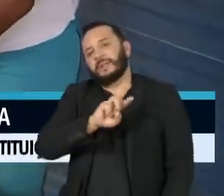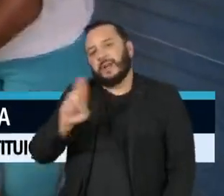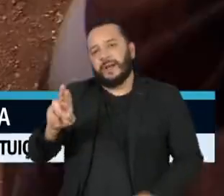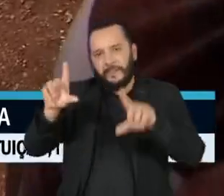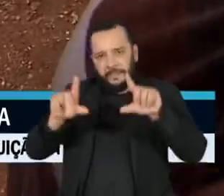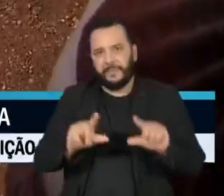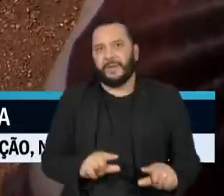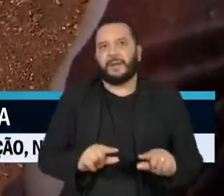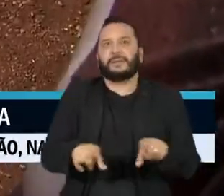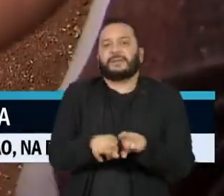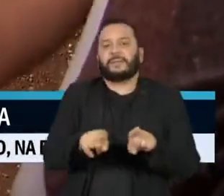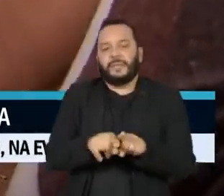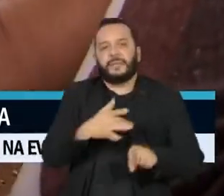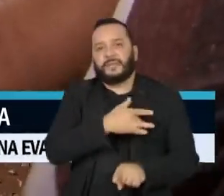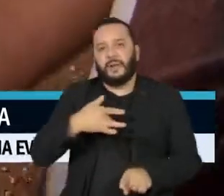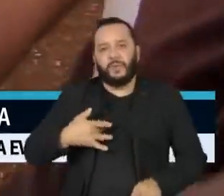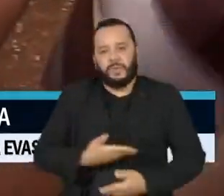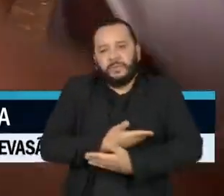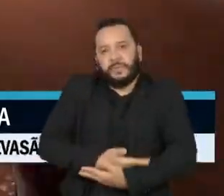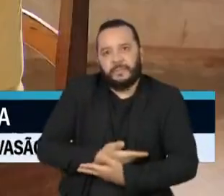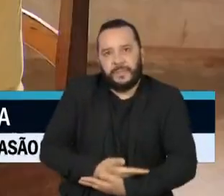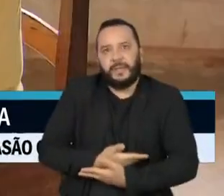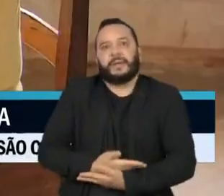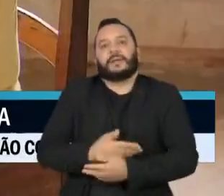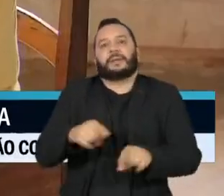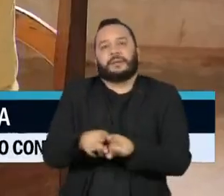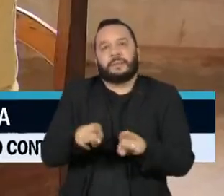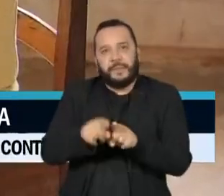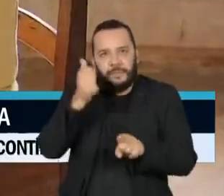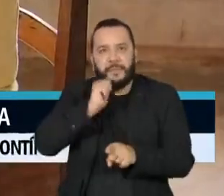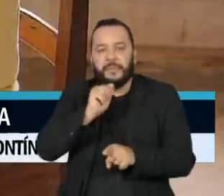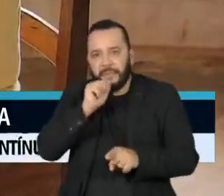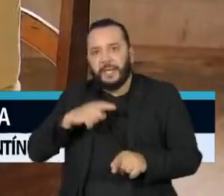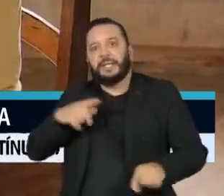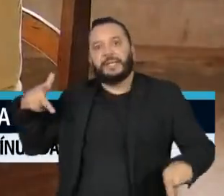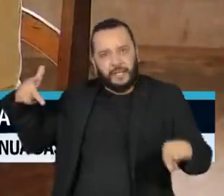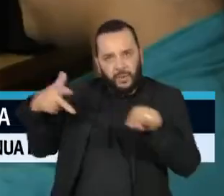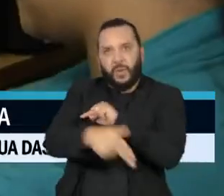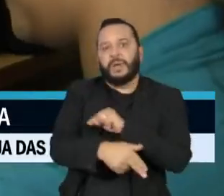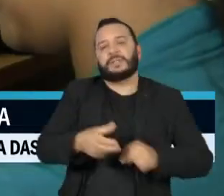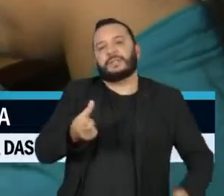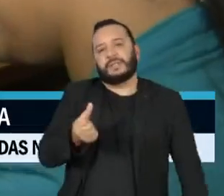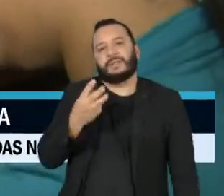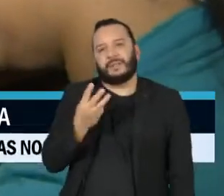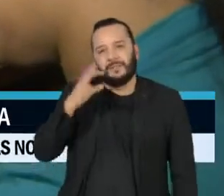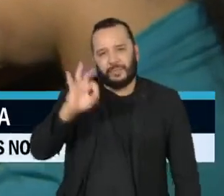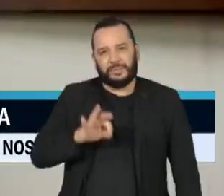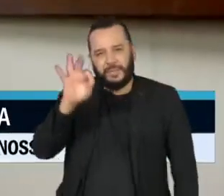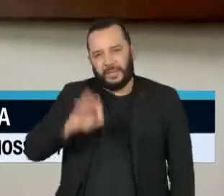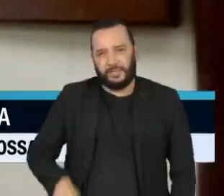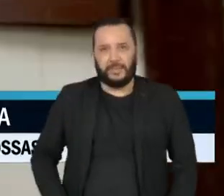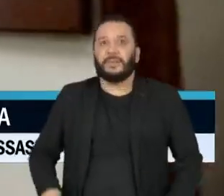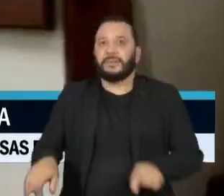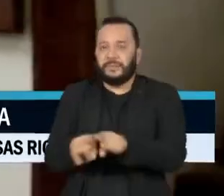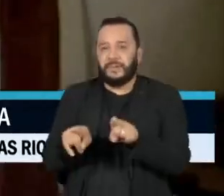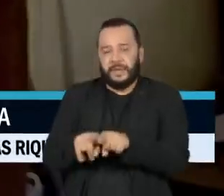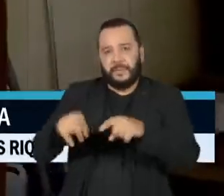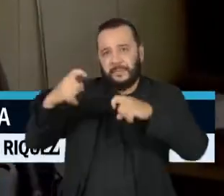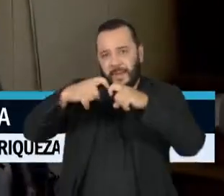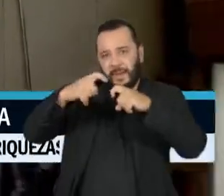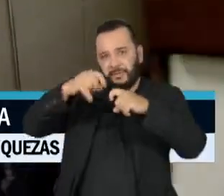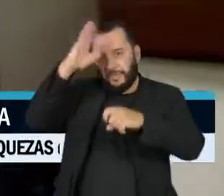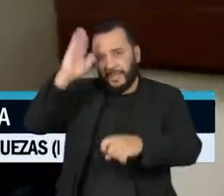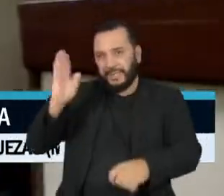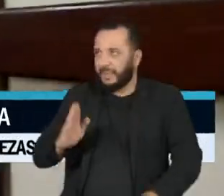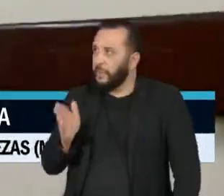saúde materna, infantil e de alimentação e nutrição terão cortes de 63%. O programa Médicos pelo Brasil, o antigo